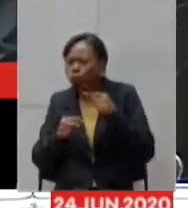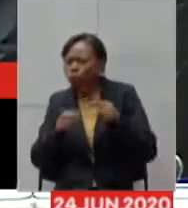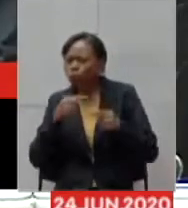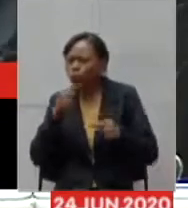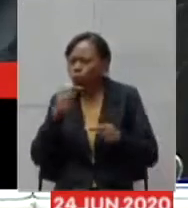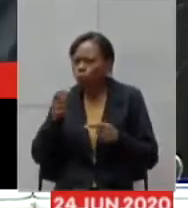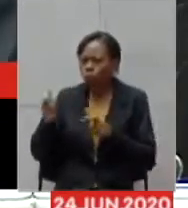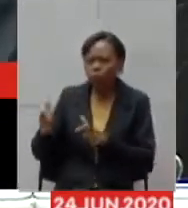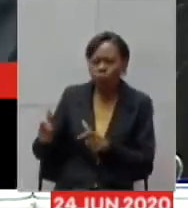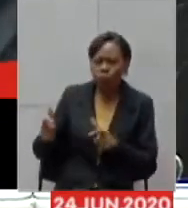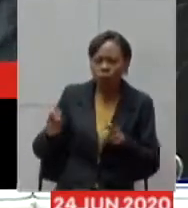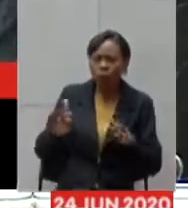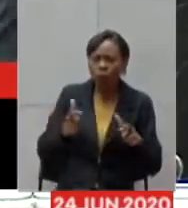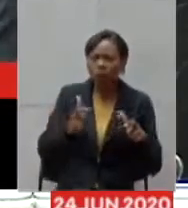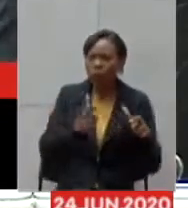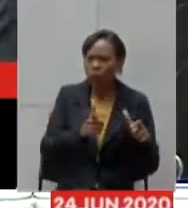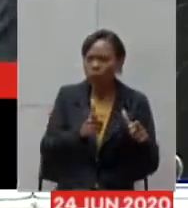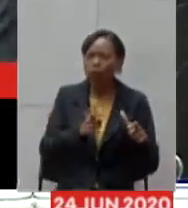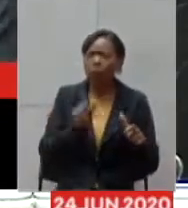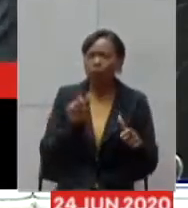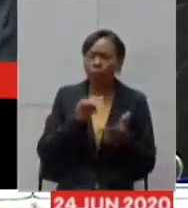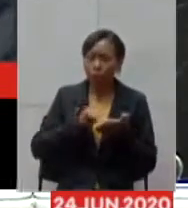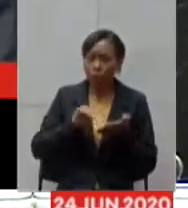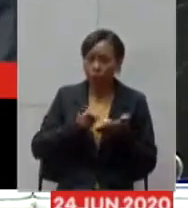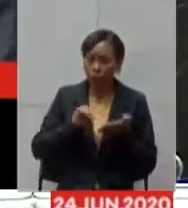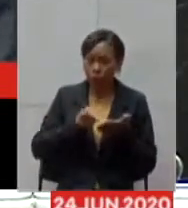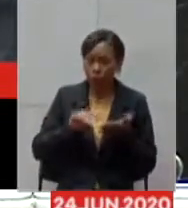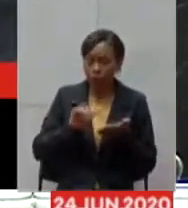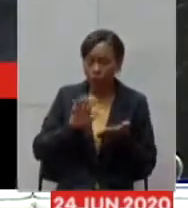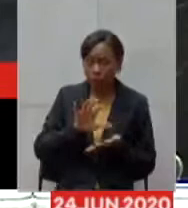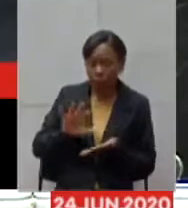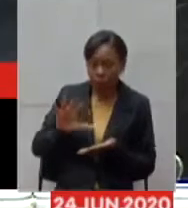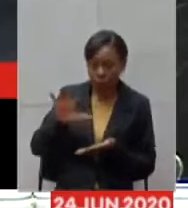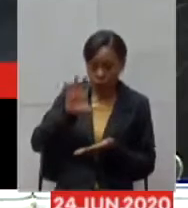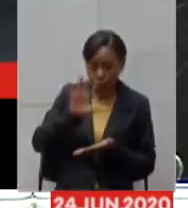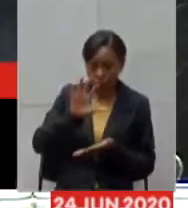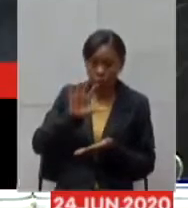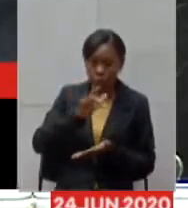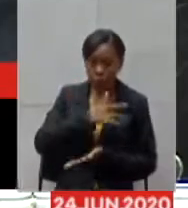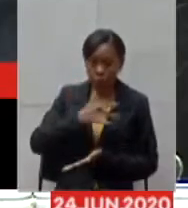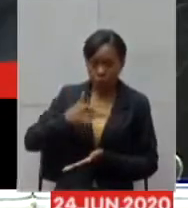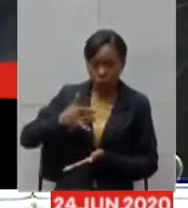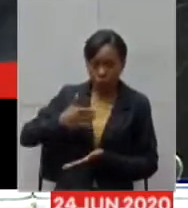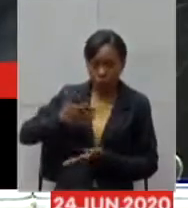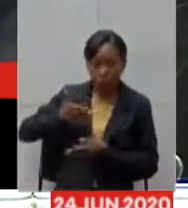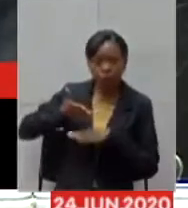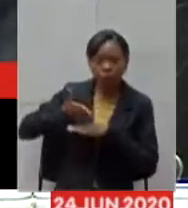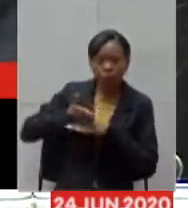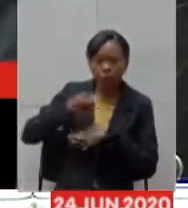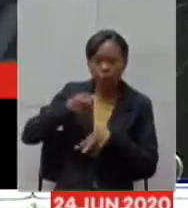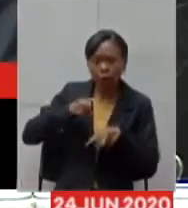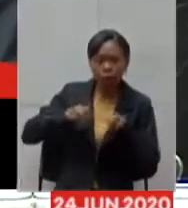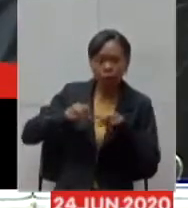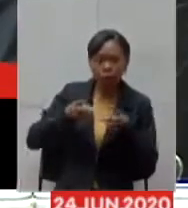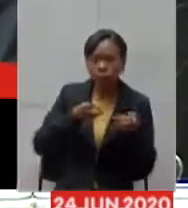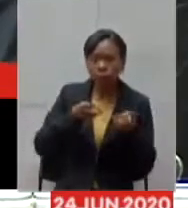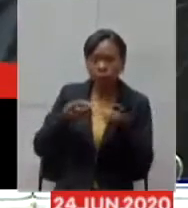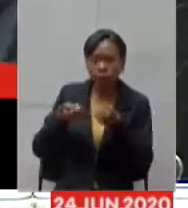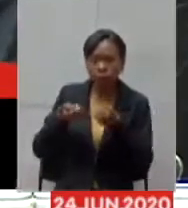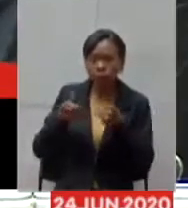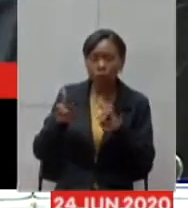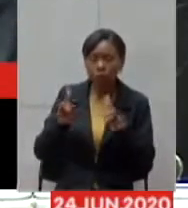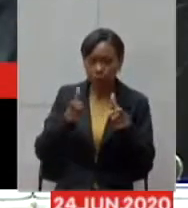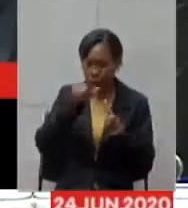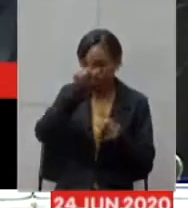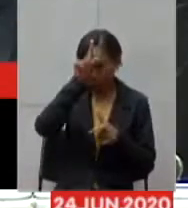de saúde ela entra diretamente em contato com aquele hospital para nós vermos como que está a ocupação então nesse